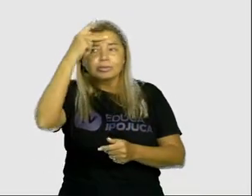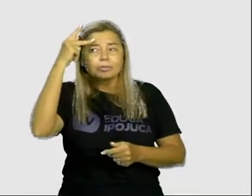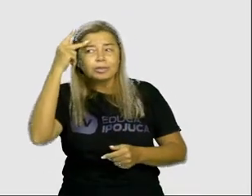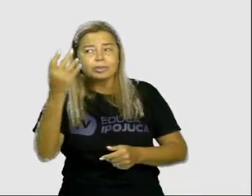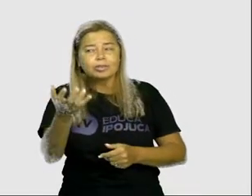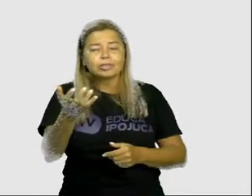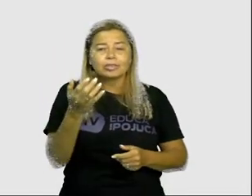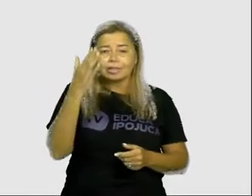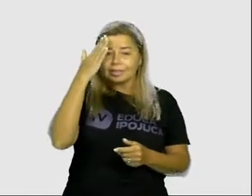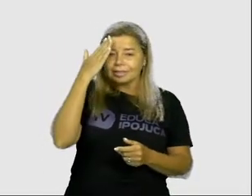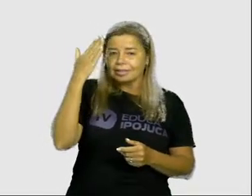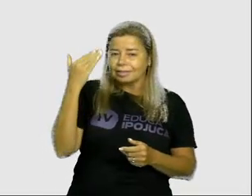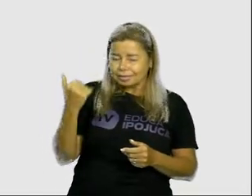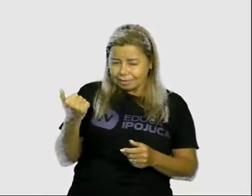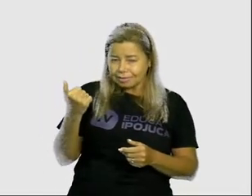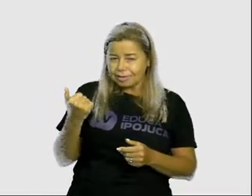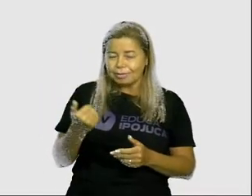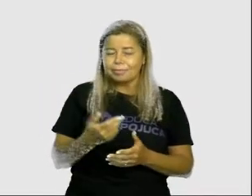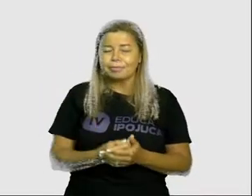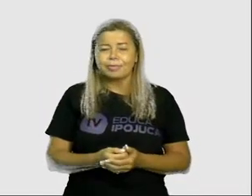É assim que eu invento a minha